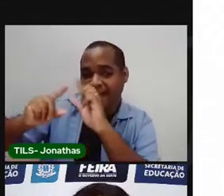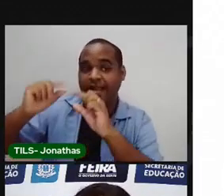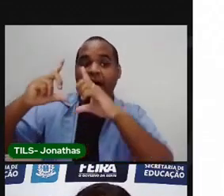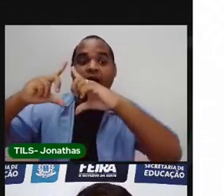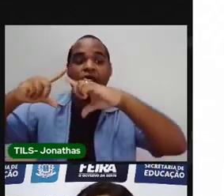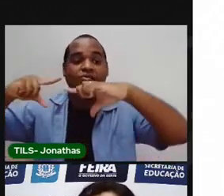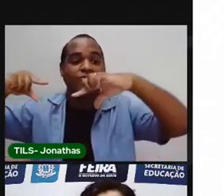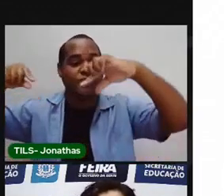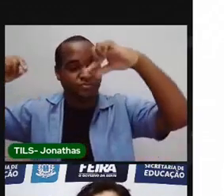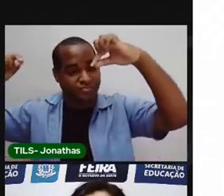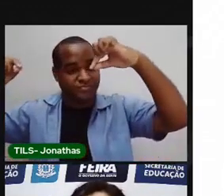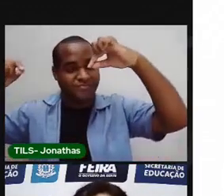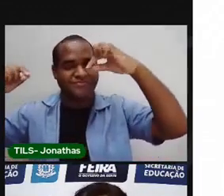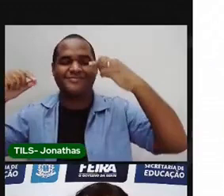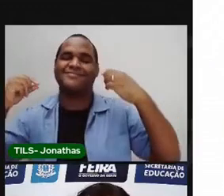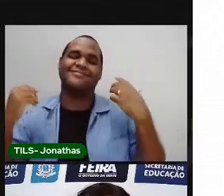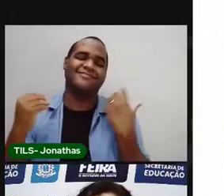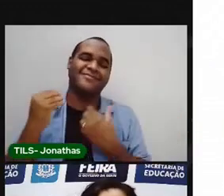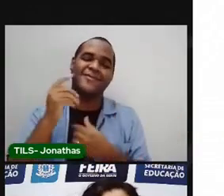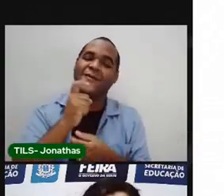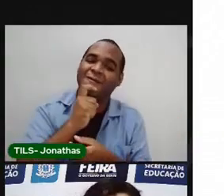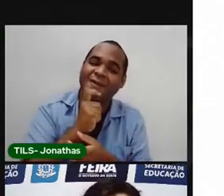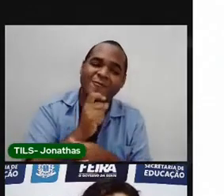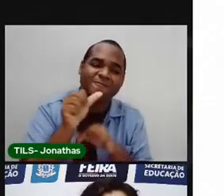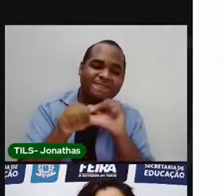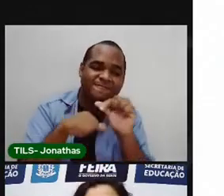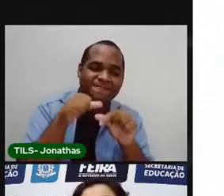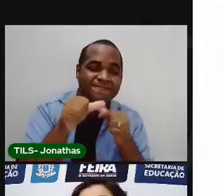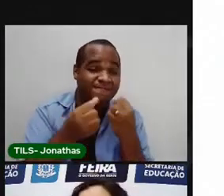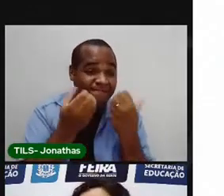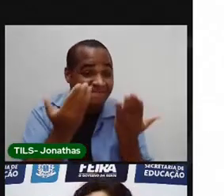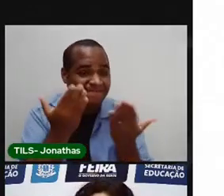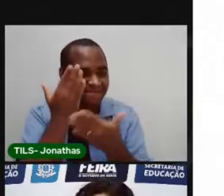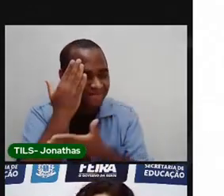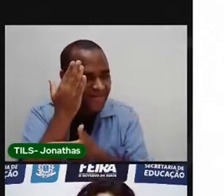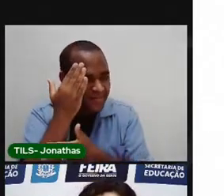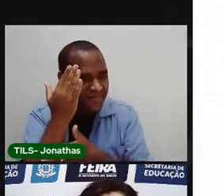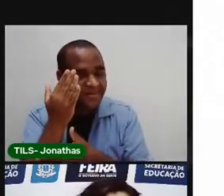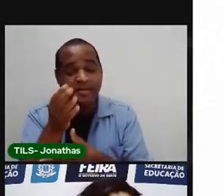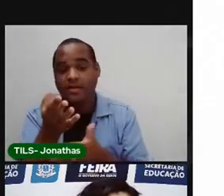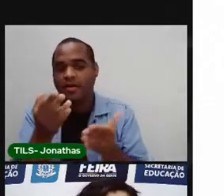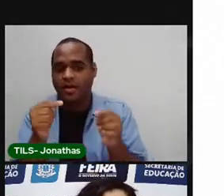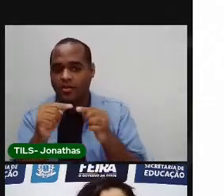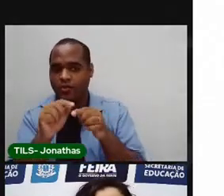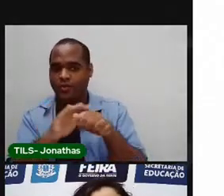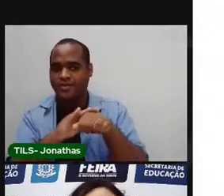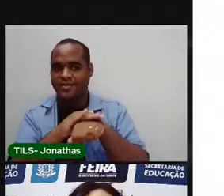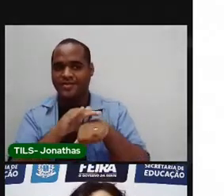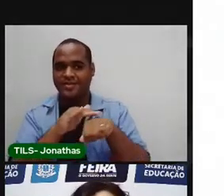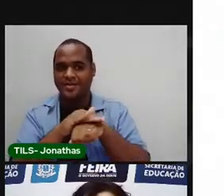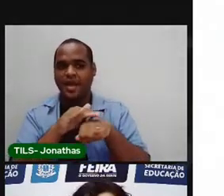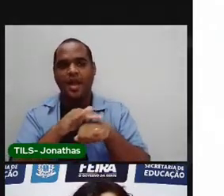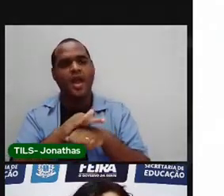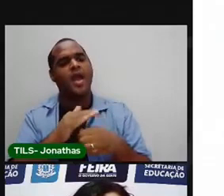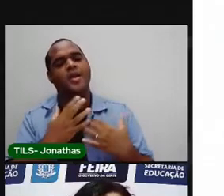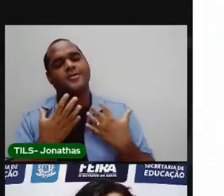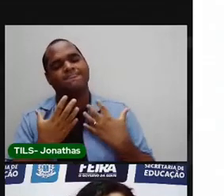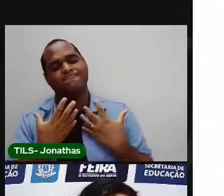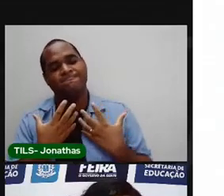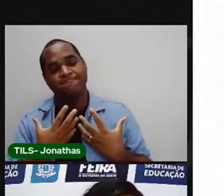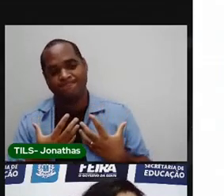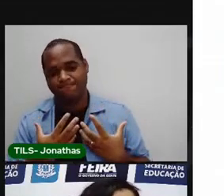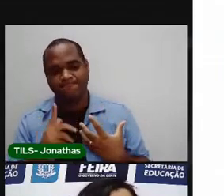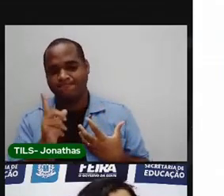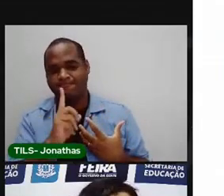a lua e fica mais friozinha, sabe? À noite é o período de descanso de